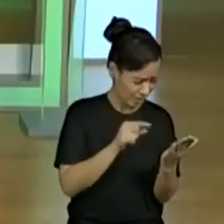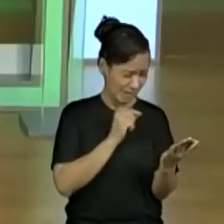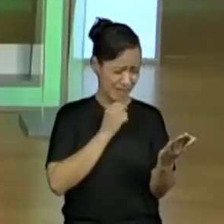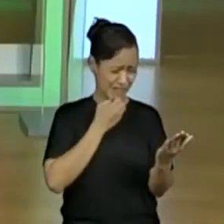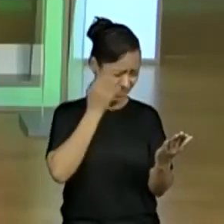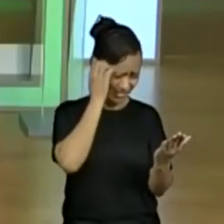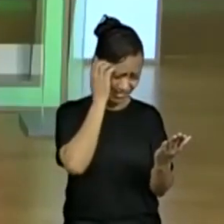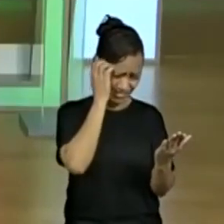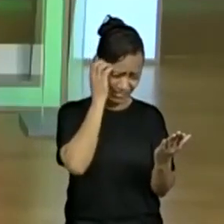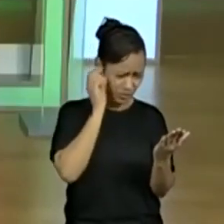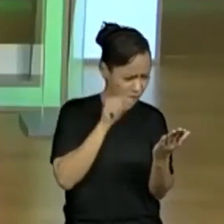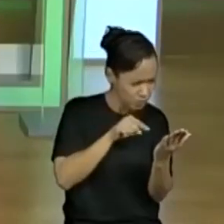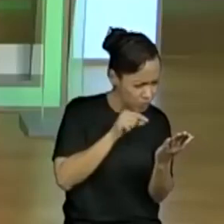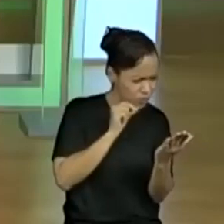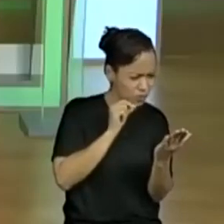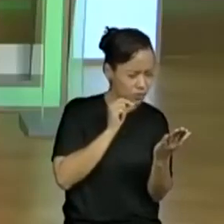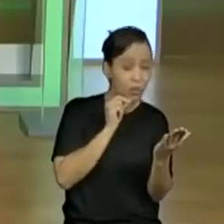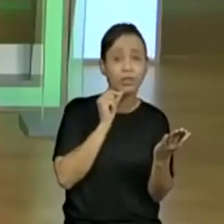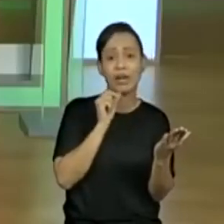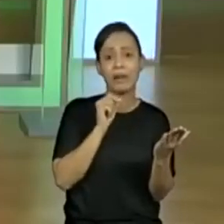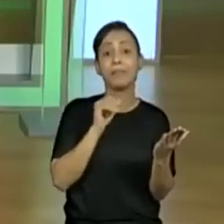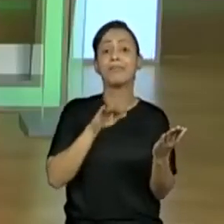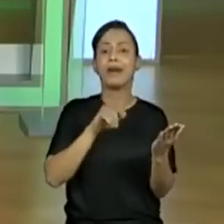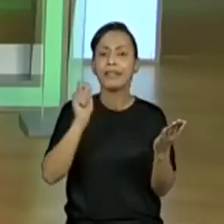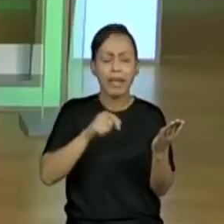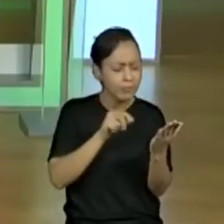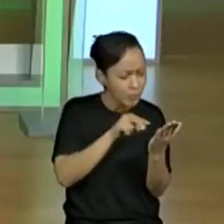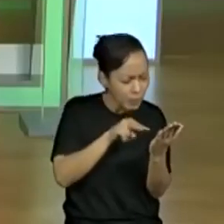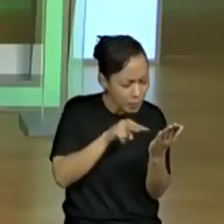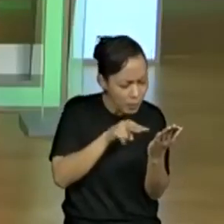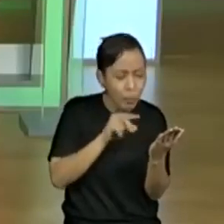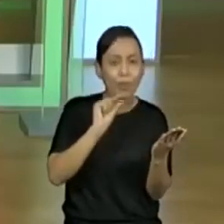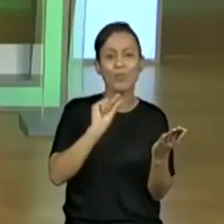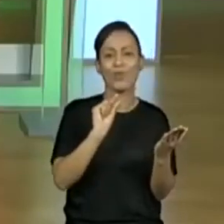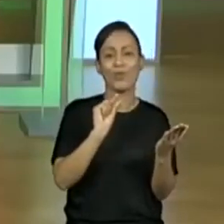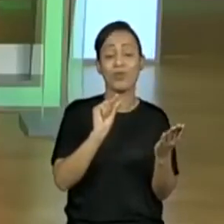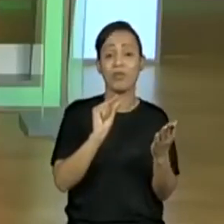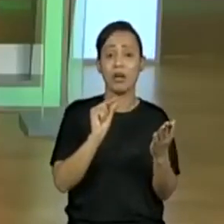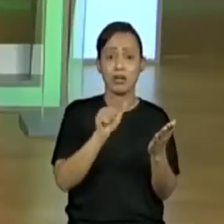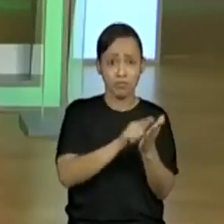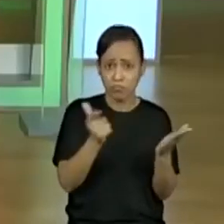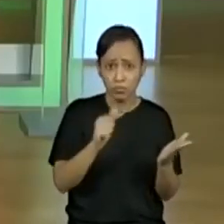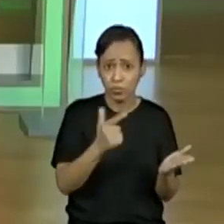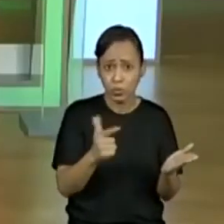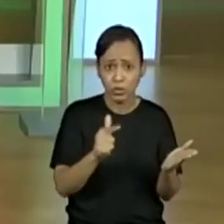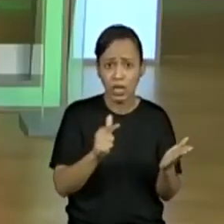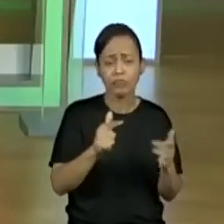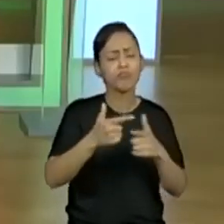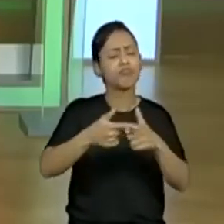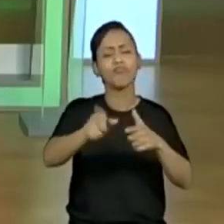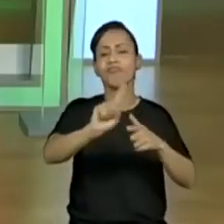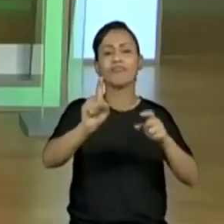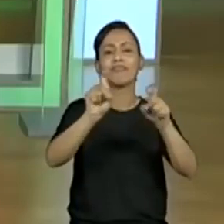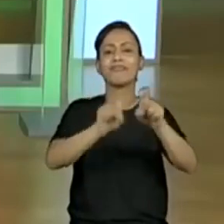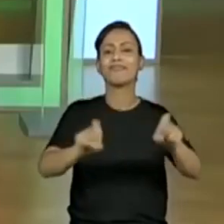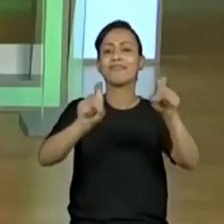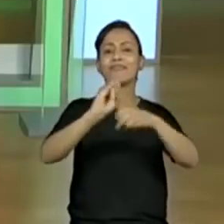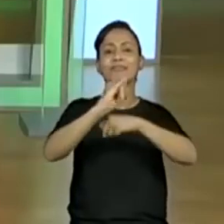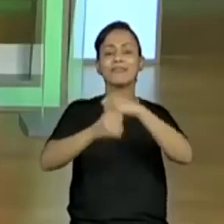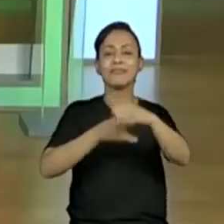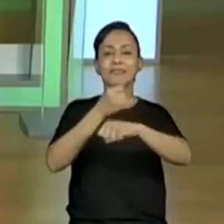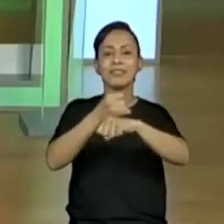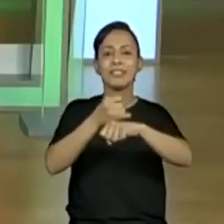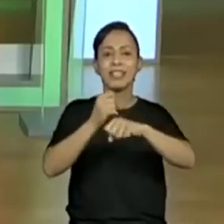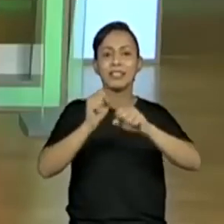mas eles podem ter vários contatos aí, ou pelas notícias pela internet, aqueles que tiverem acesso, e as professoras também podem trocar as